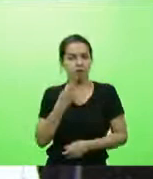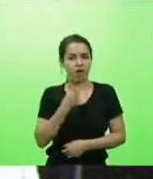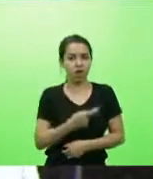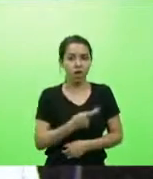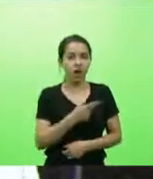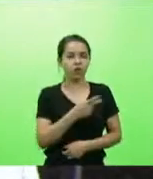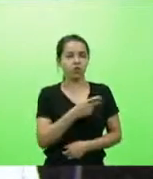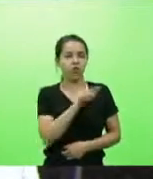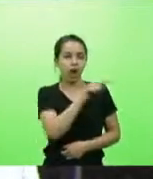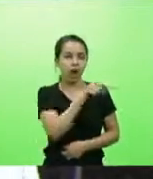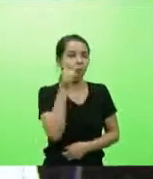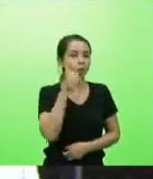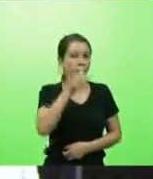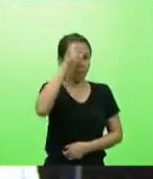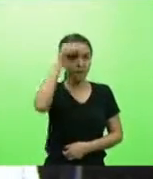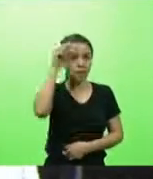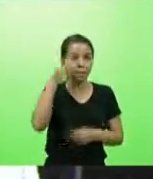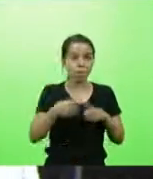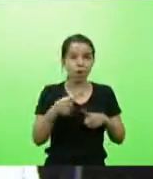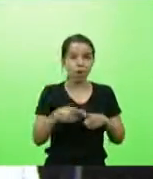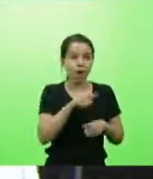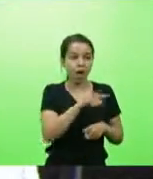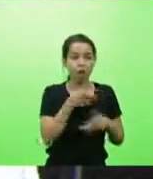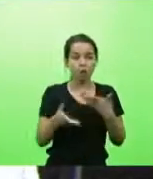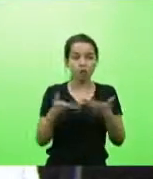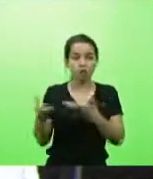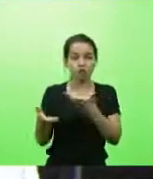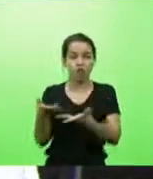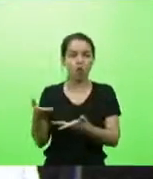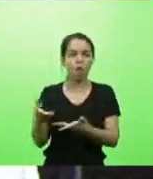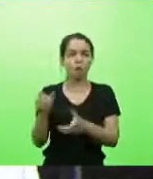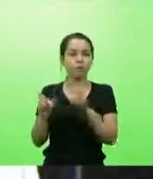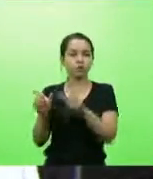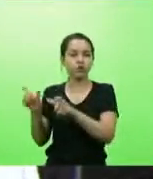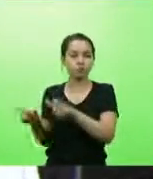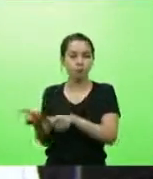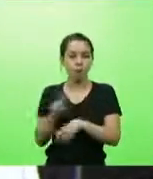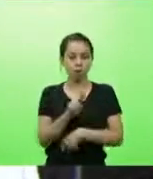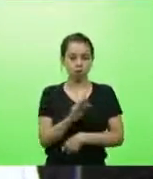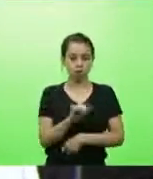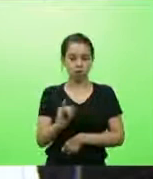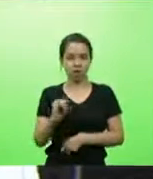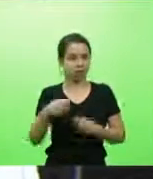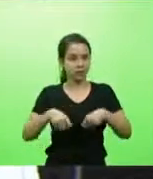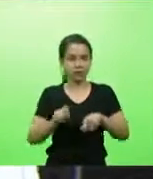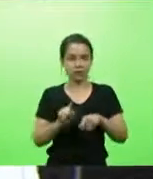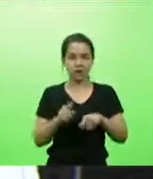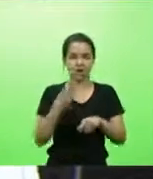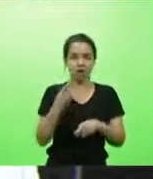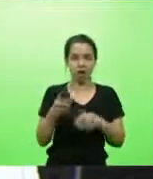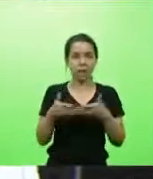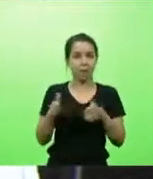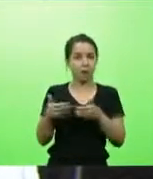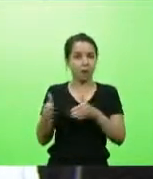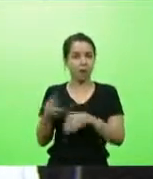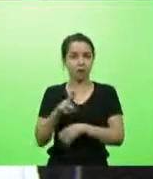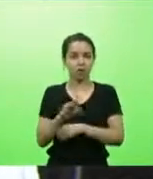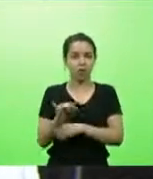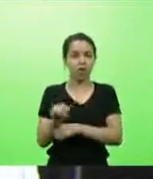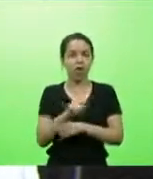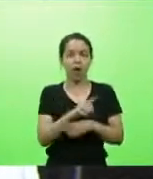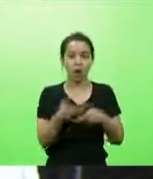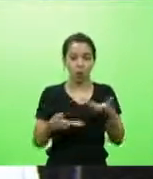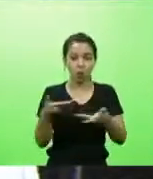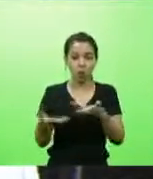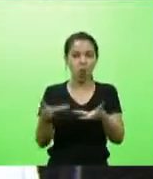ela tratou pessoas sem precisar de UTI. É isso aqui que hoje é tão falado aqui, abertura de UTI, não, ela está tratando sem